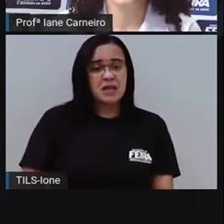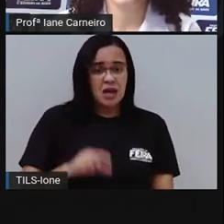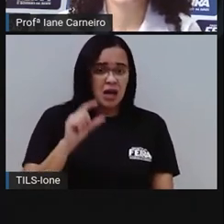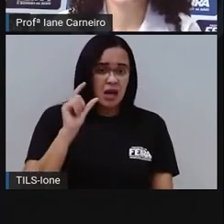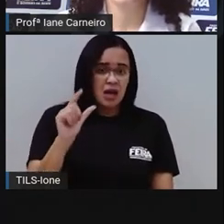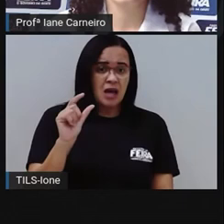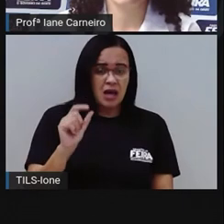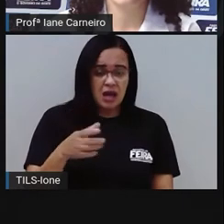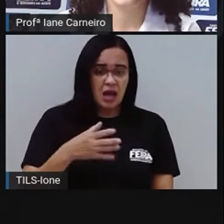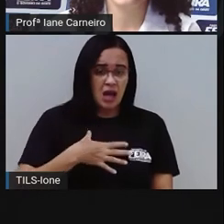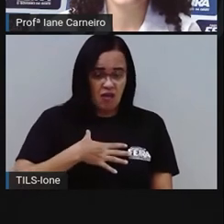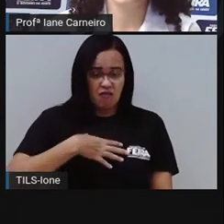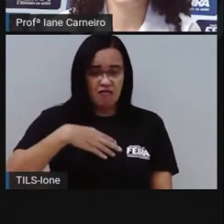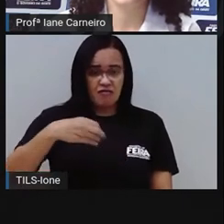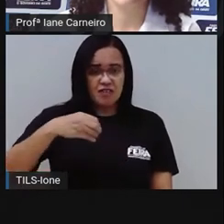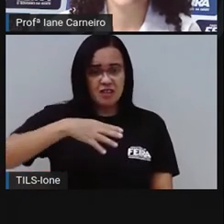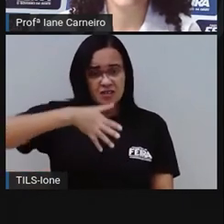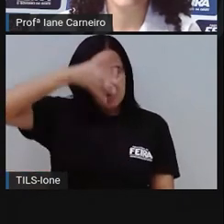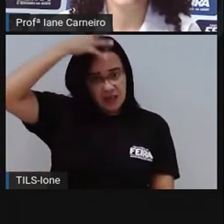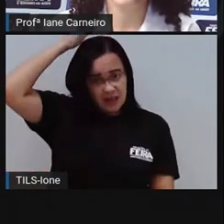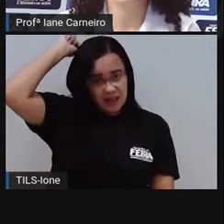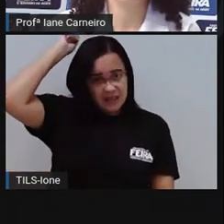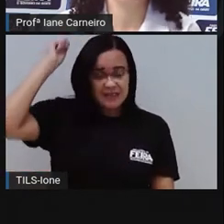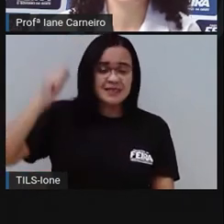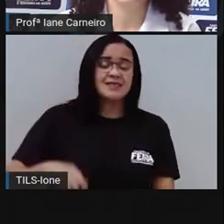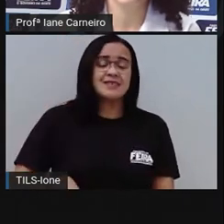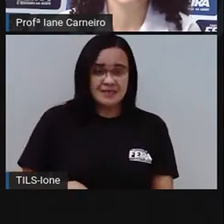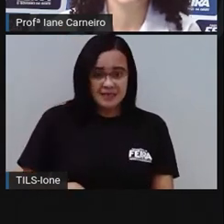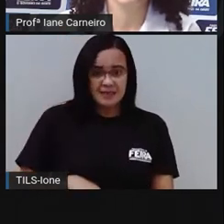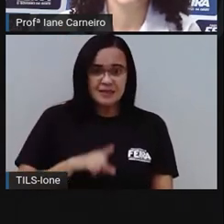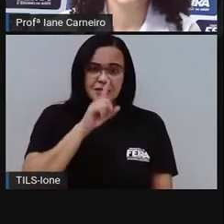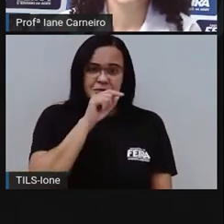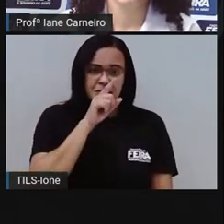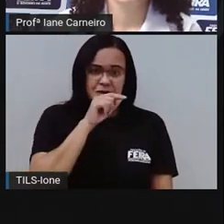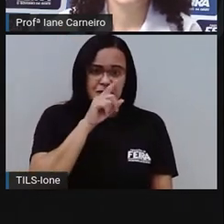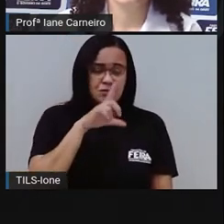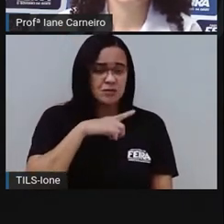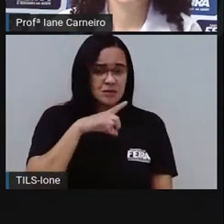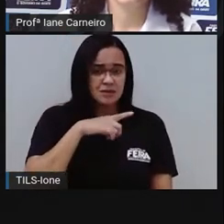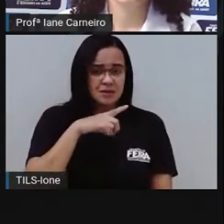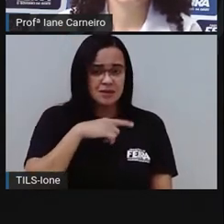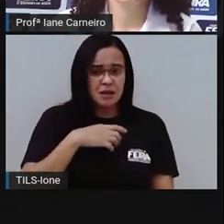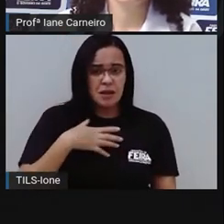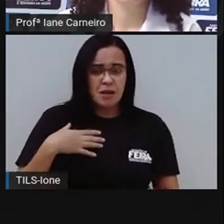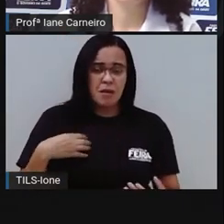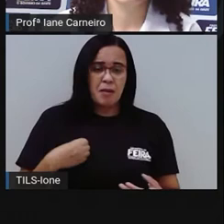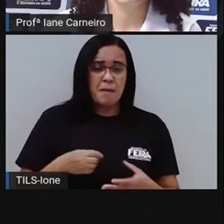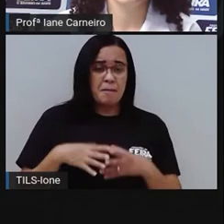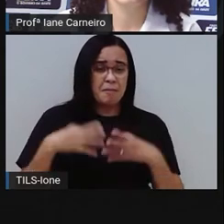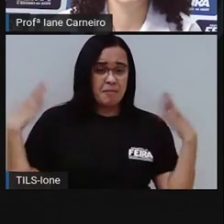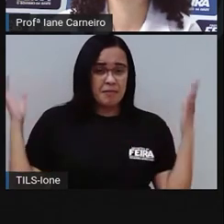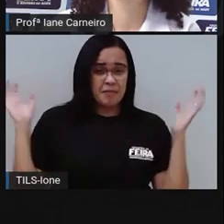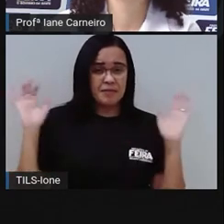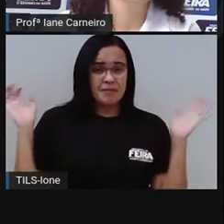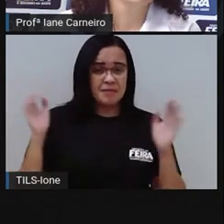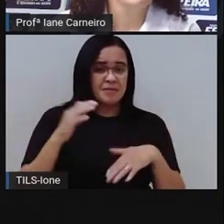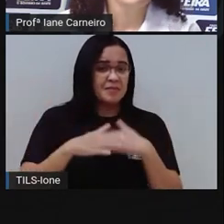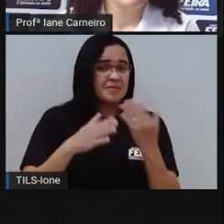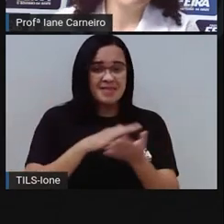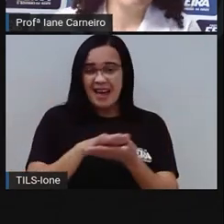Olha, não tem pena, não tem perna, mas tem bico. Depois, tico, tirico, tico.